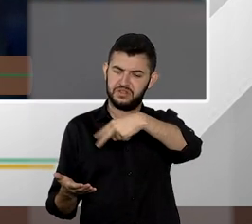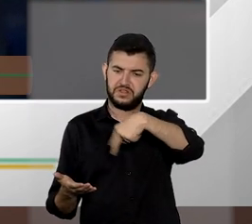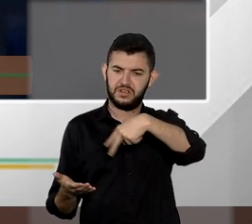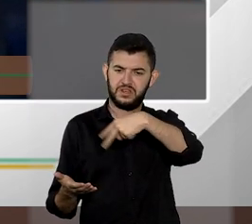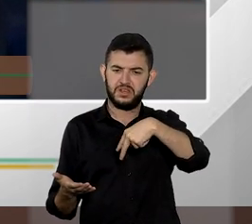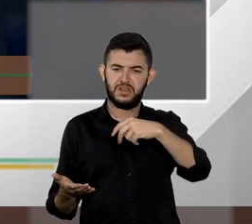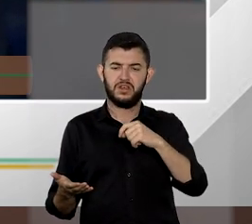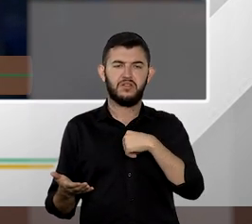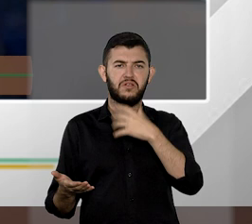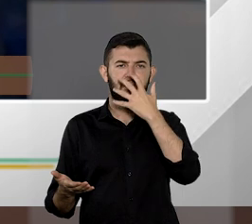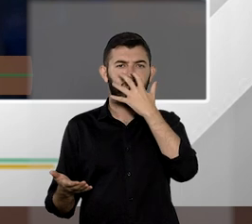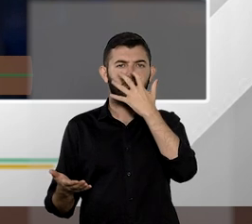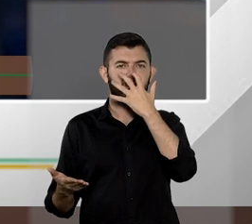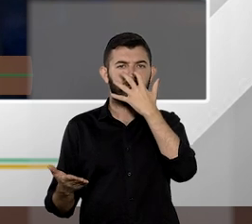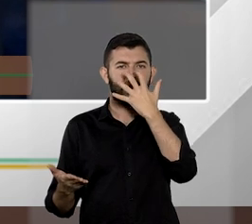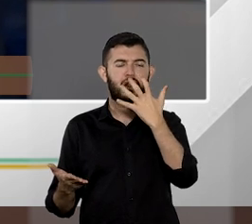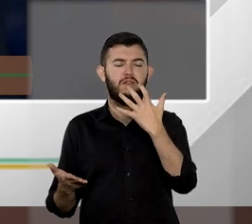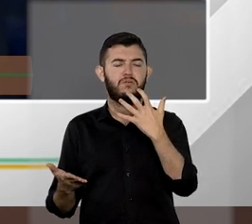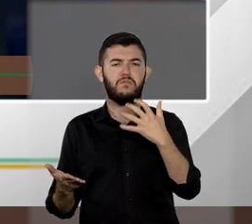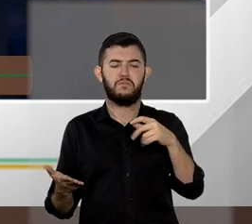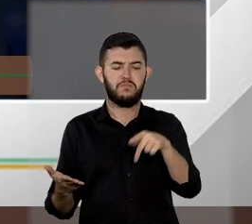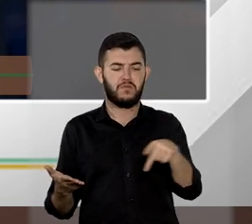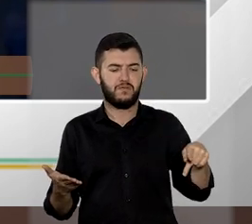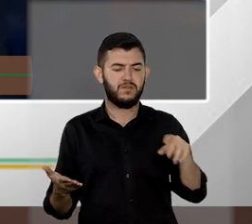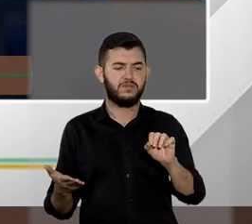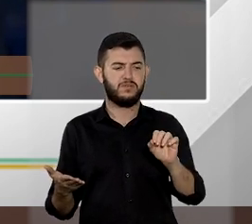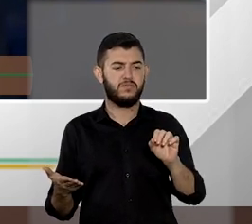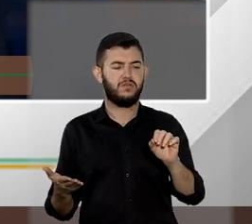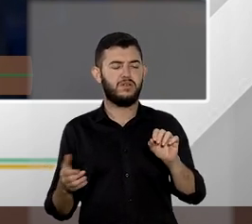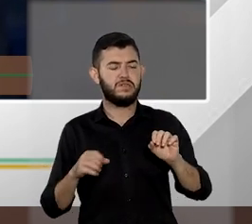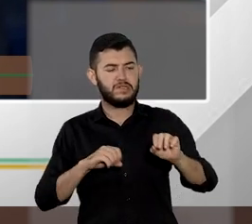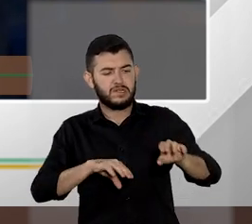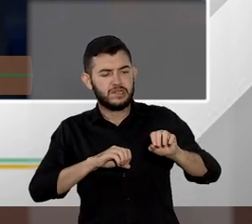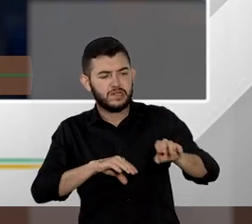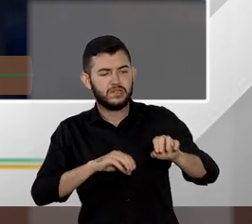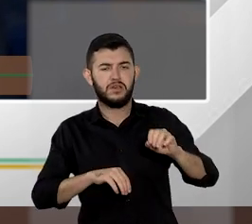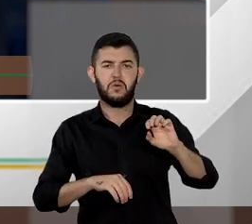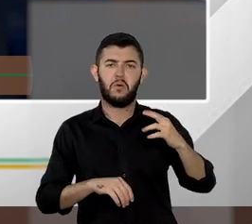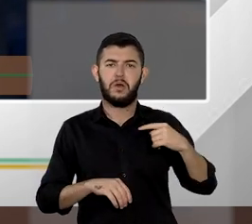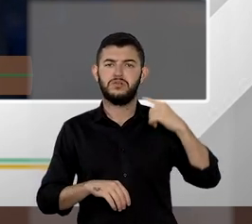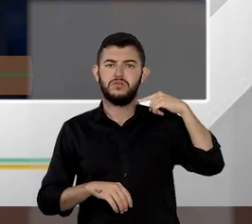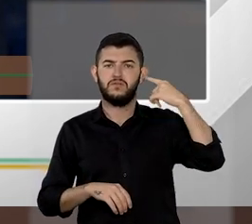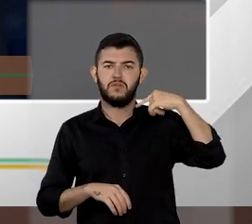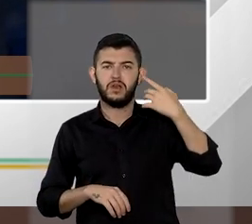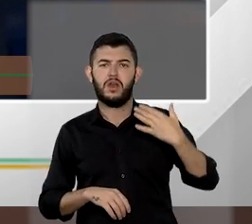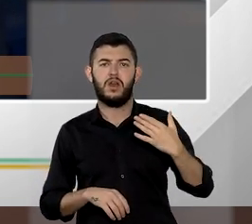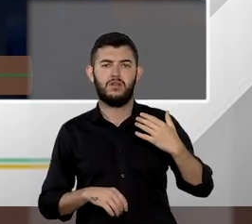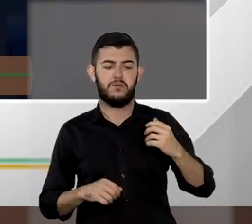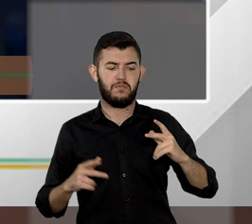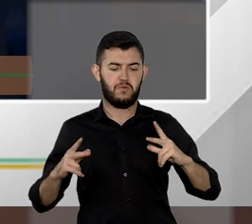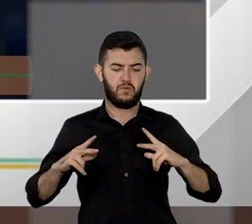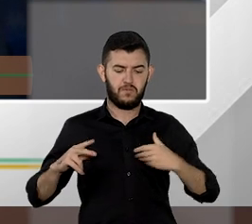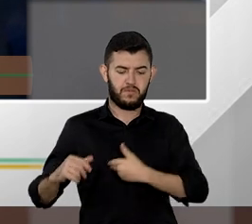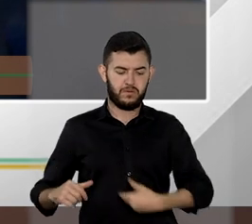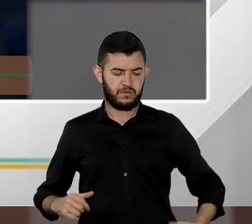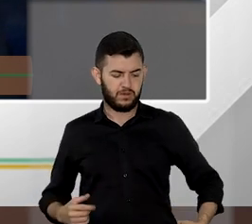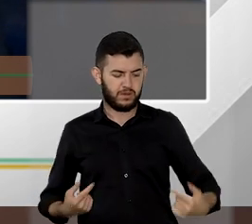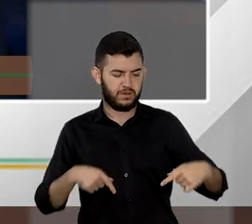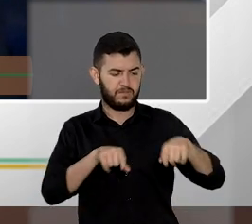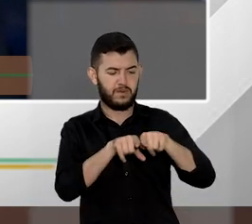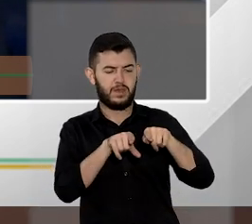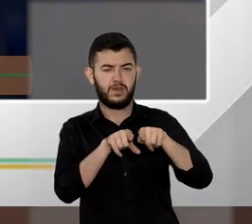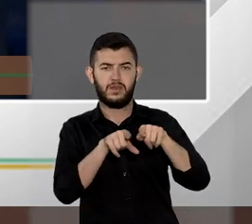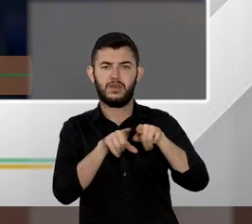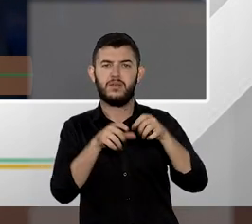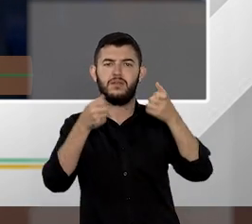professores e advogados etc. advogados públicos privados etc. dizendo que na verdade esse critério